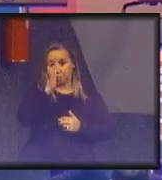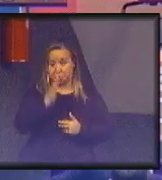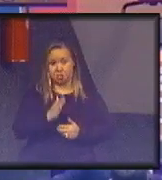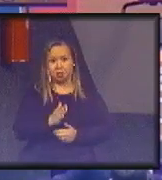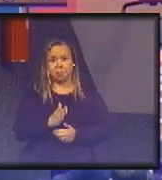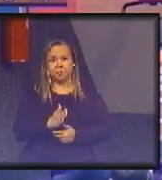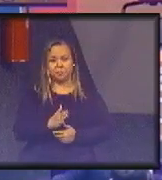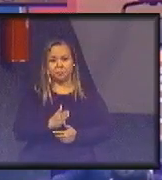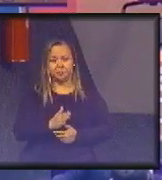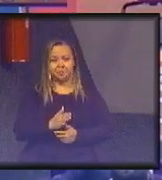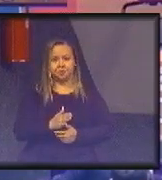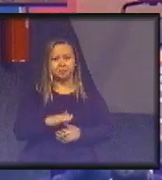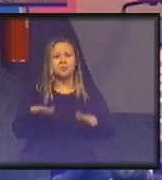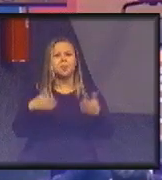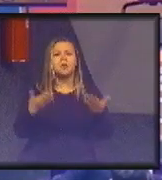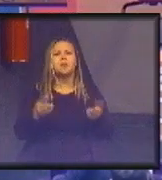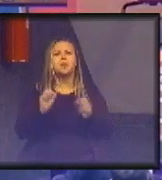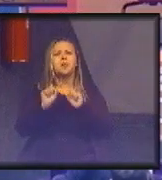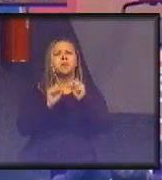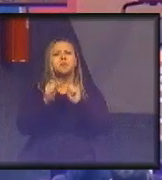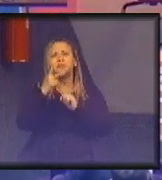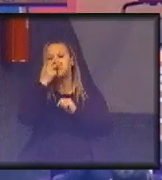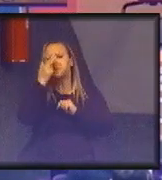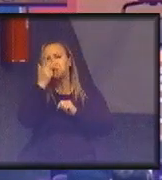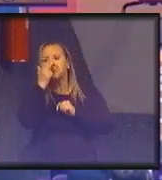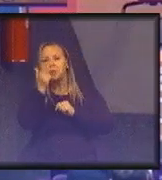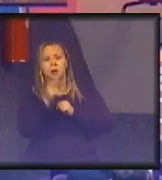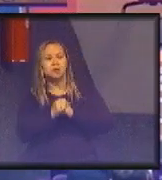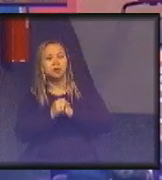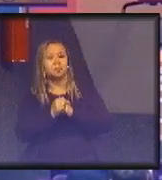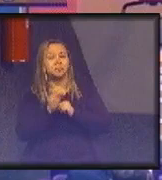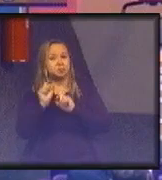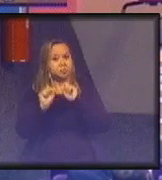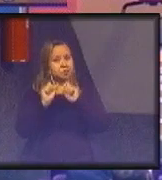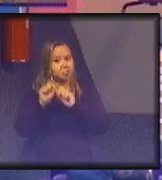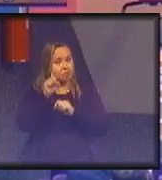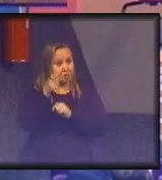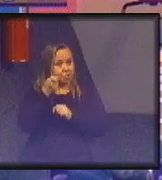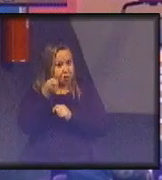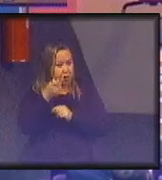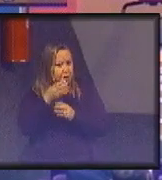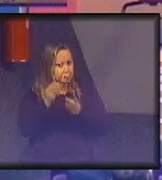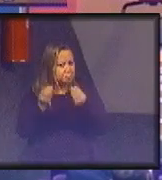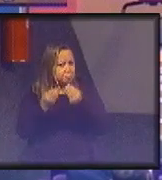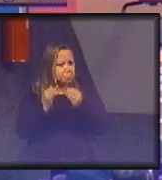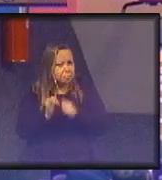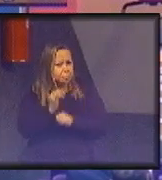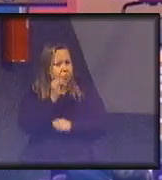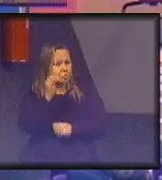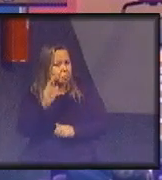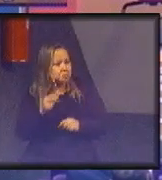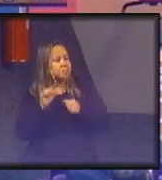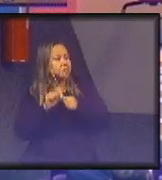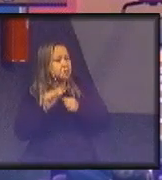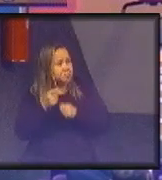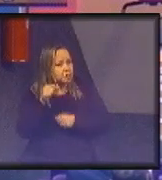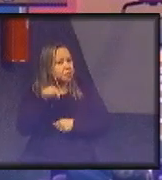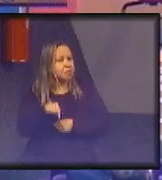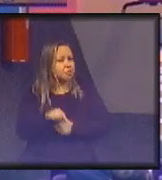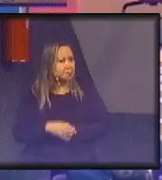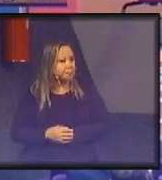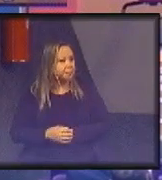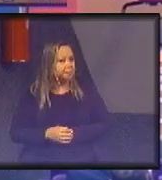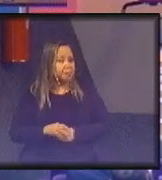Agora, por que eu acho que é tão importante o que você está fazendo aqui, Keitlin?